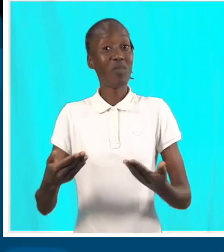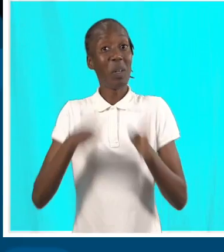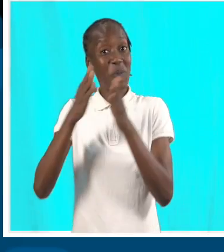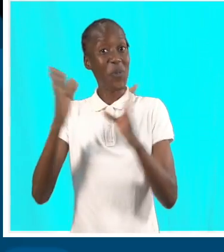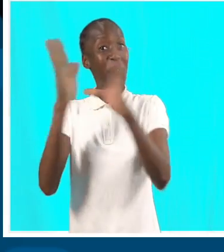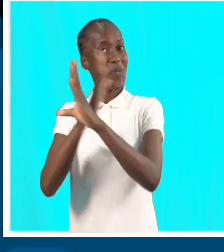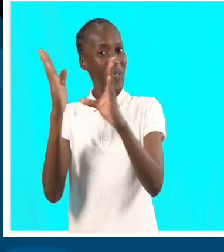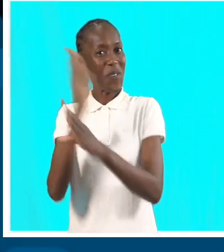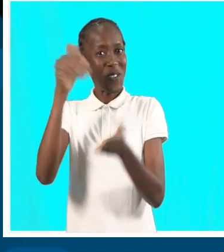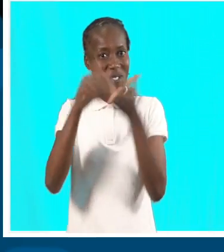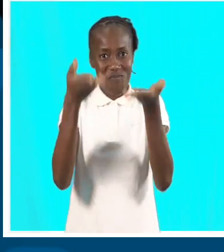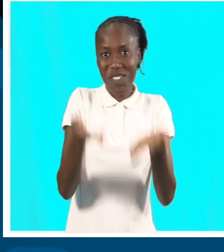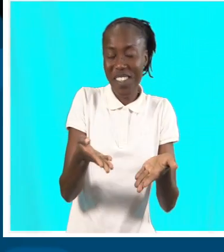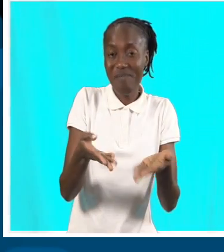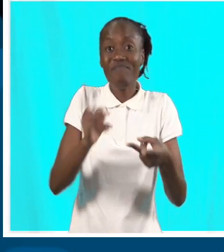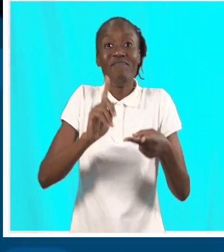Bem estrangeiro aqui.